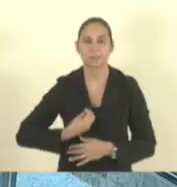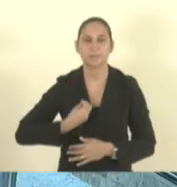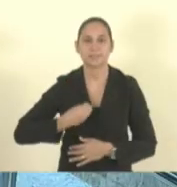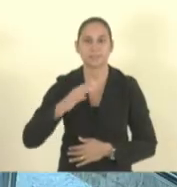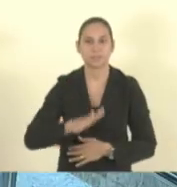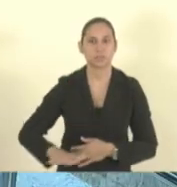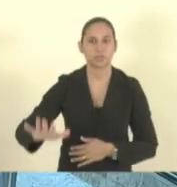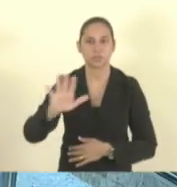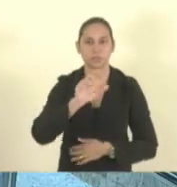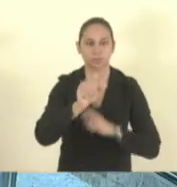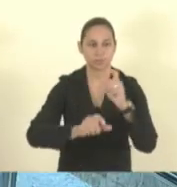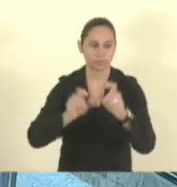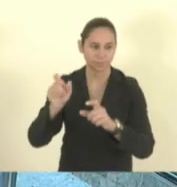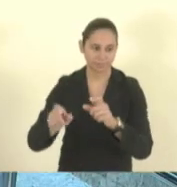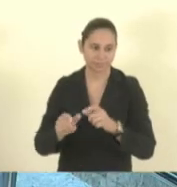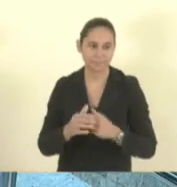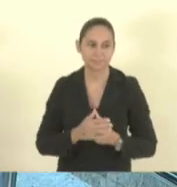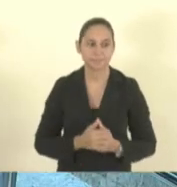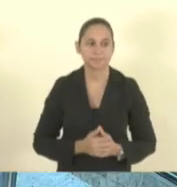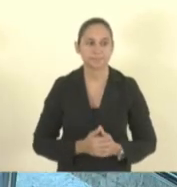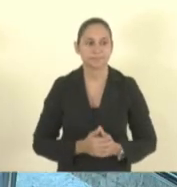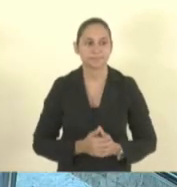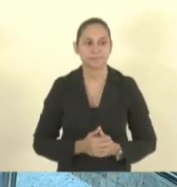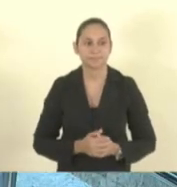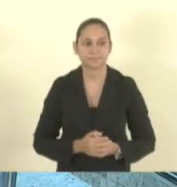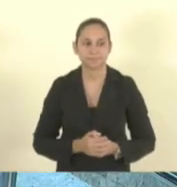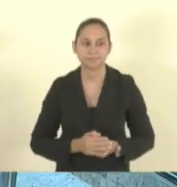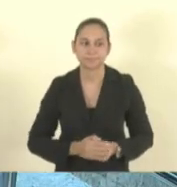aplausos e aí e aí Obrigado.